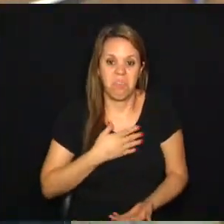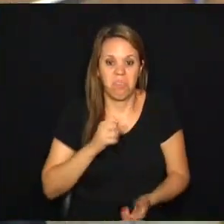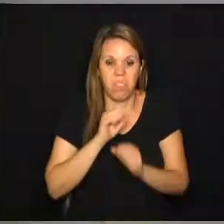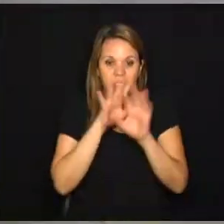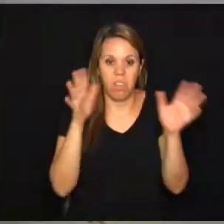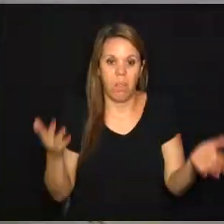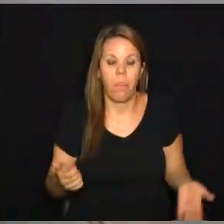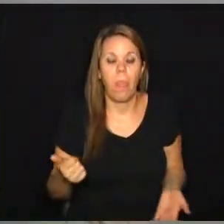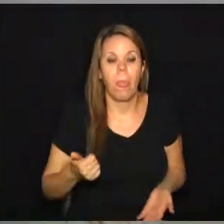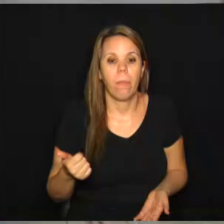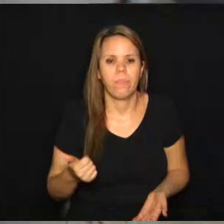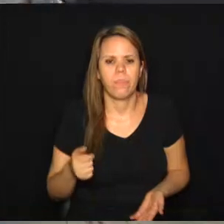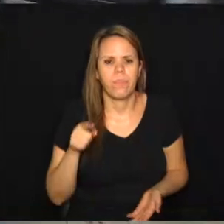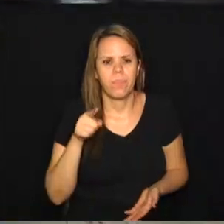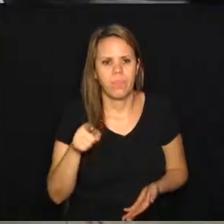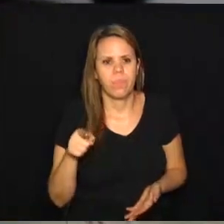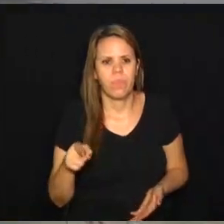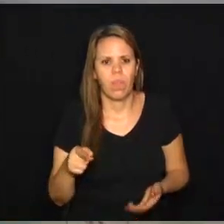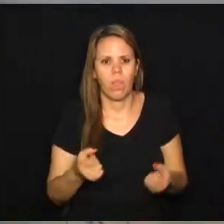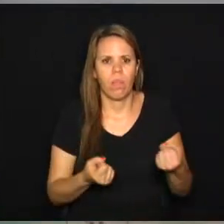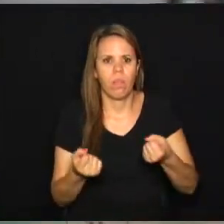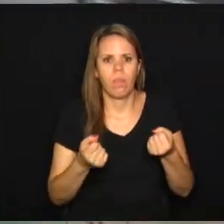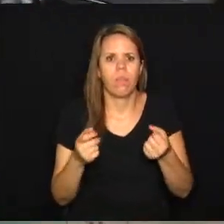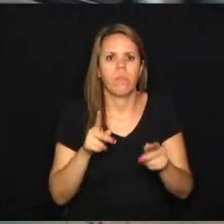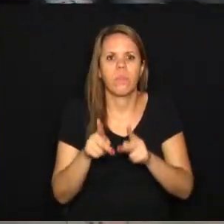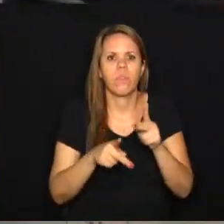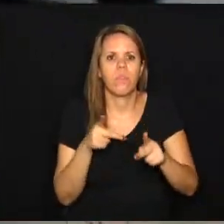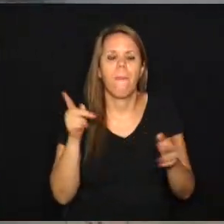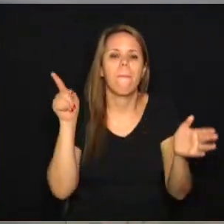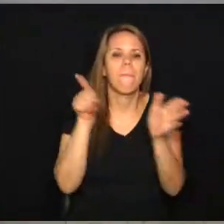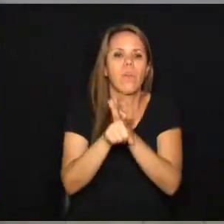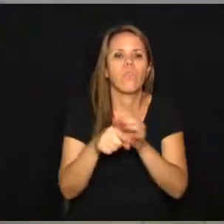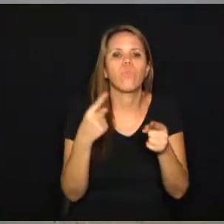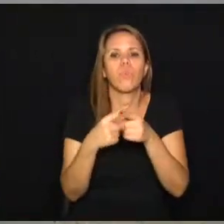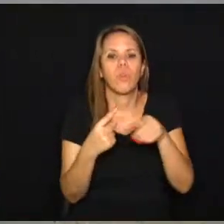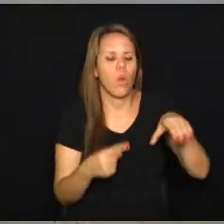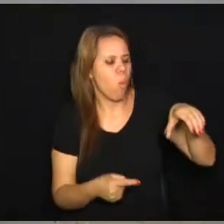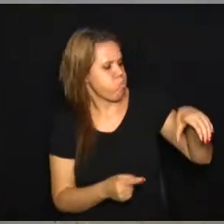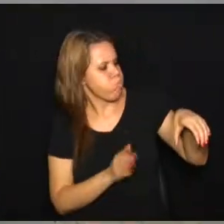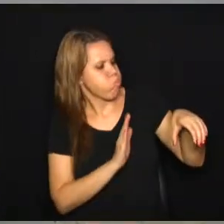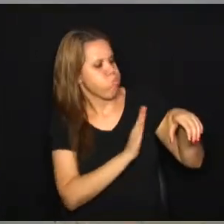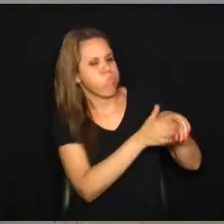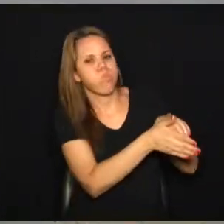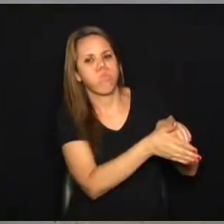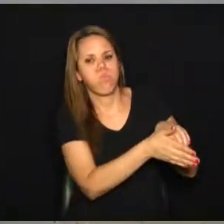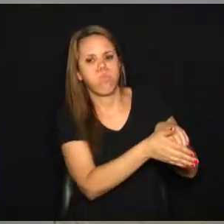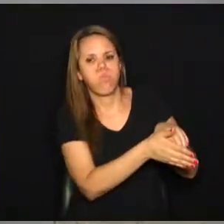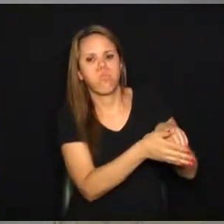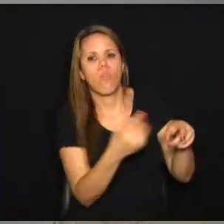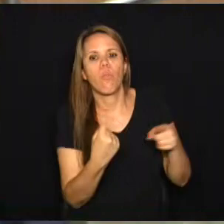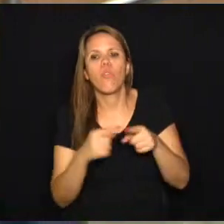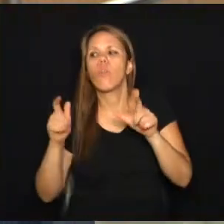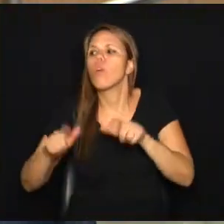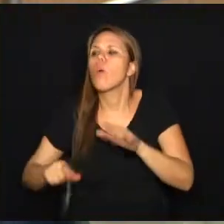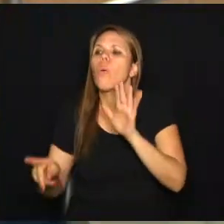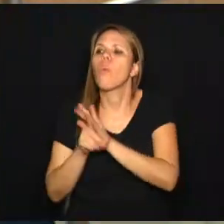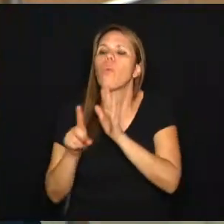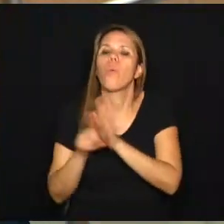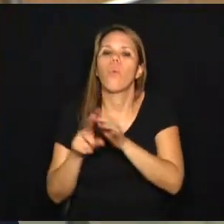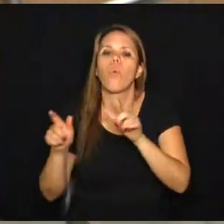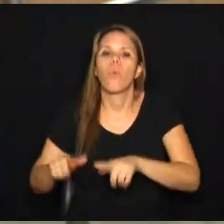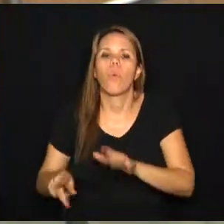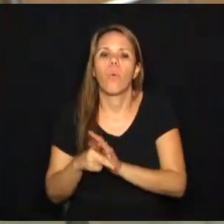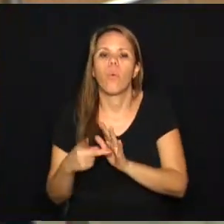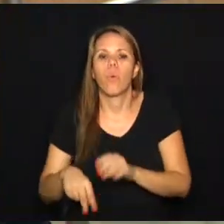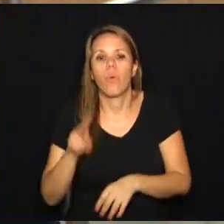Primeiro, você passa ele ao lado e as pessoas perguntam, por que é que fechou o túnel? De quem é o local? Daí vem a